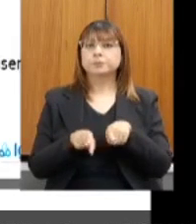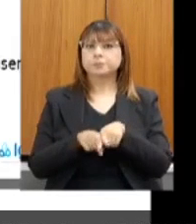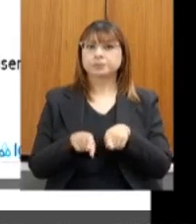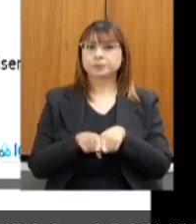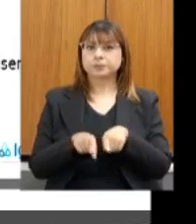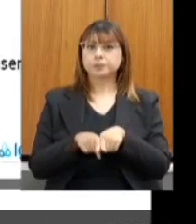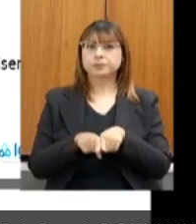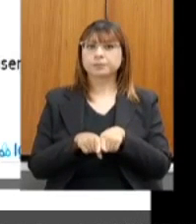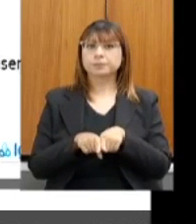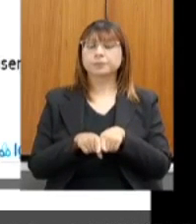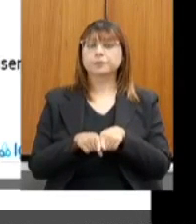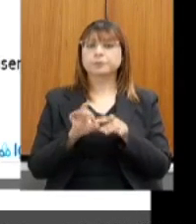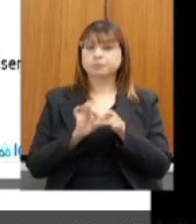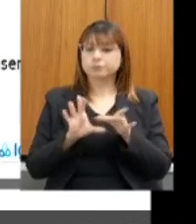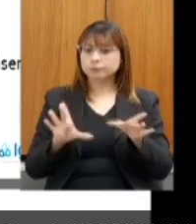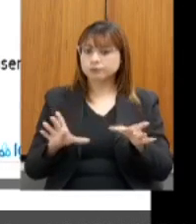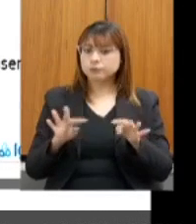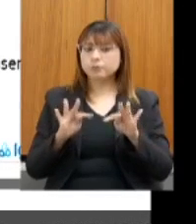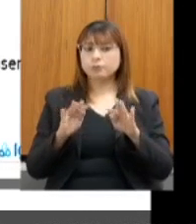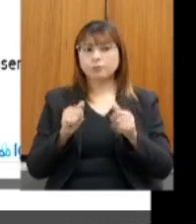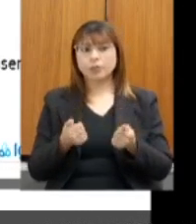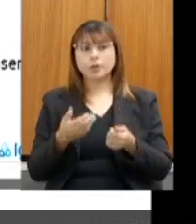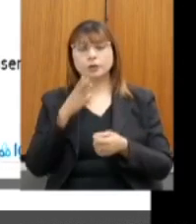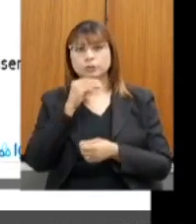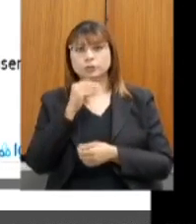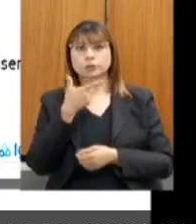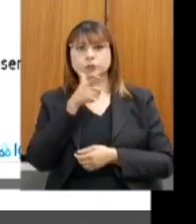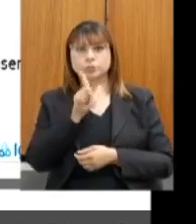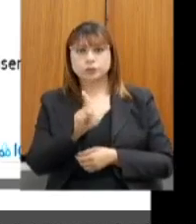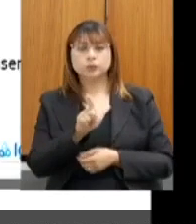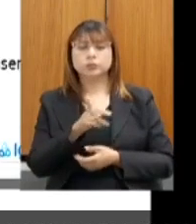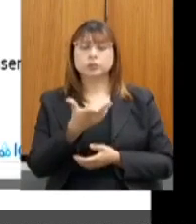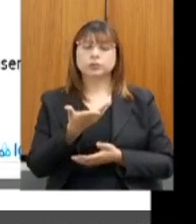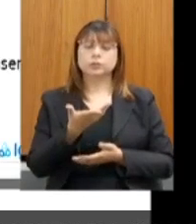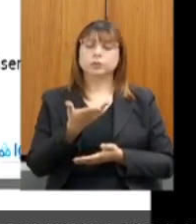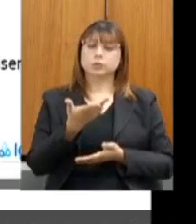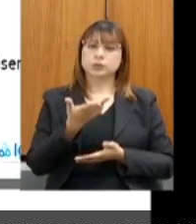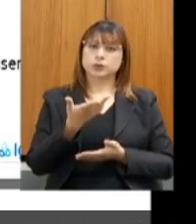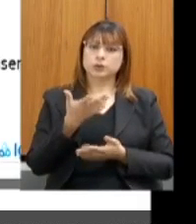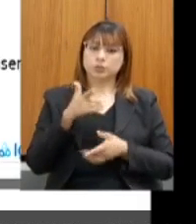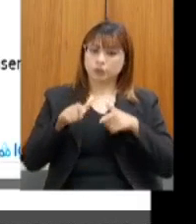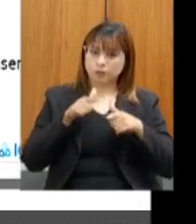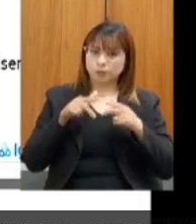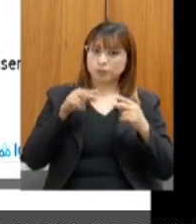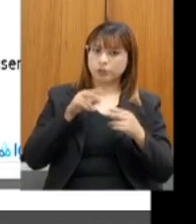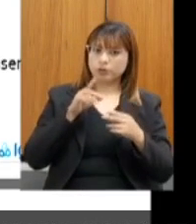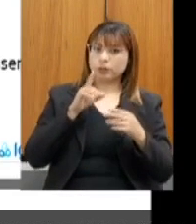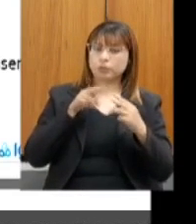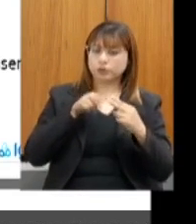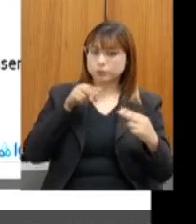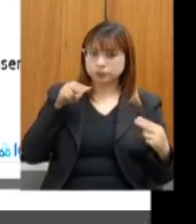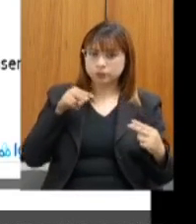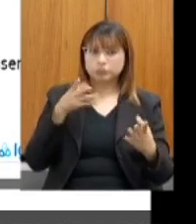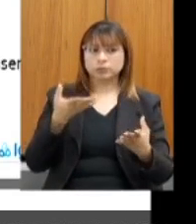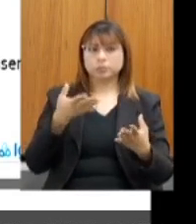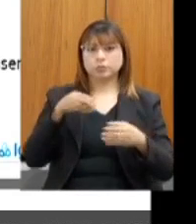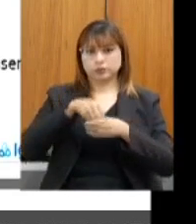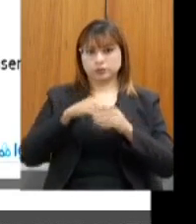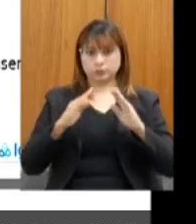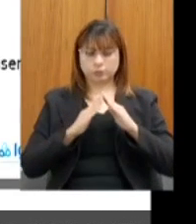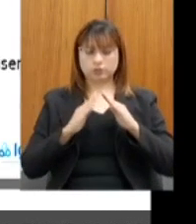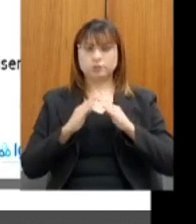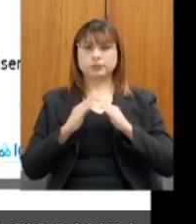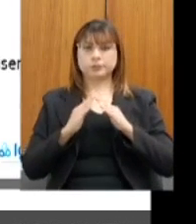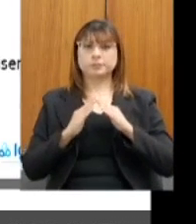necessária para que os servidores estivessem em condição de manutenção do seu trabalho remoto nas suas residências e